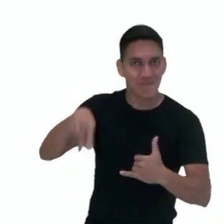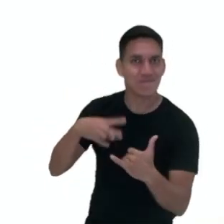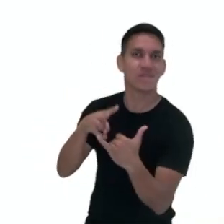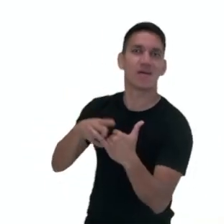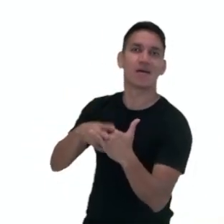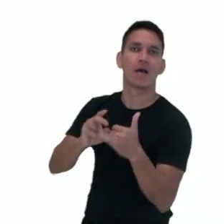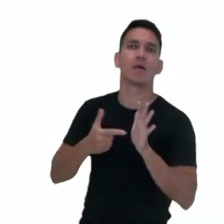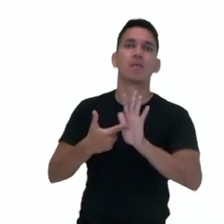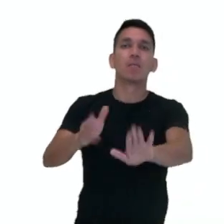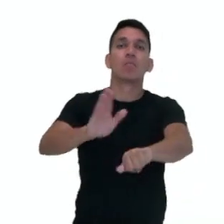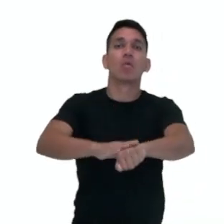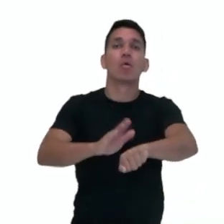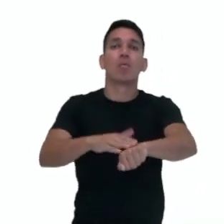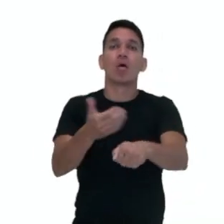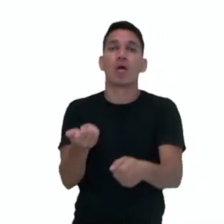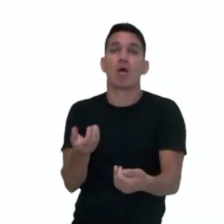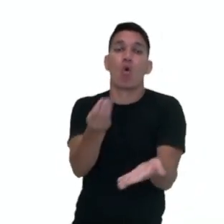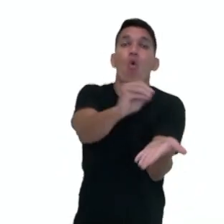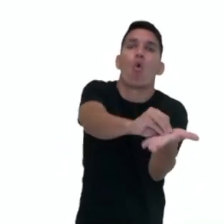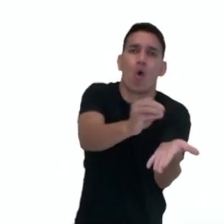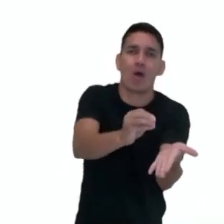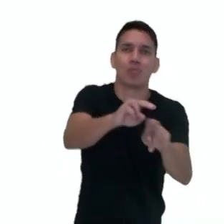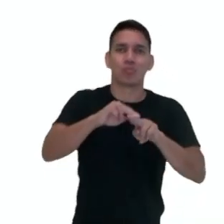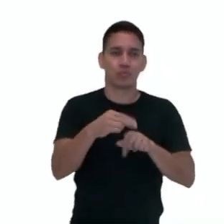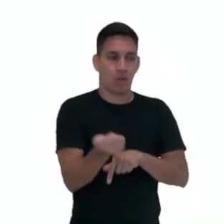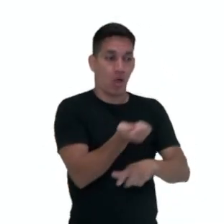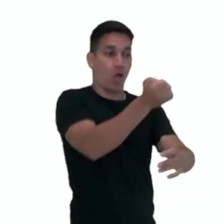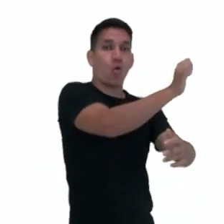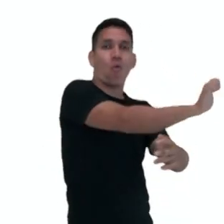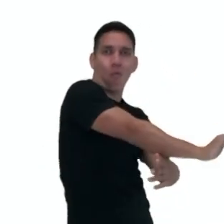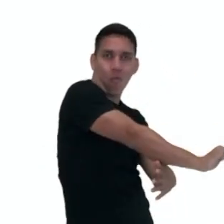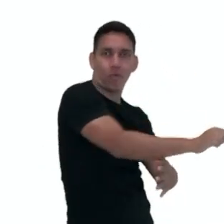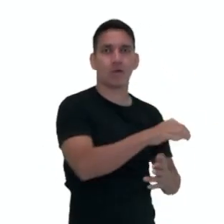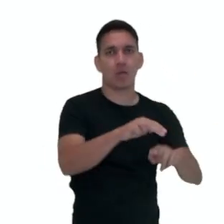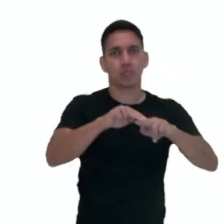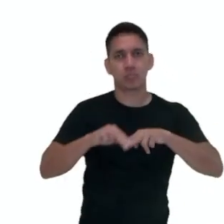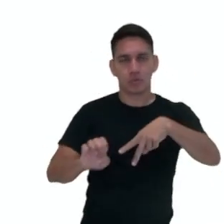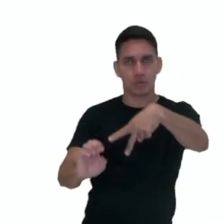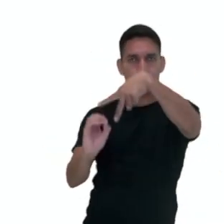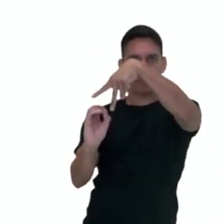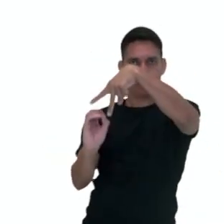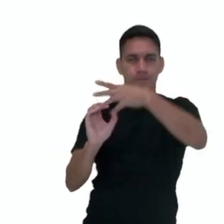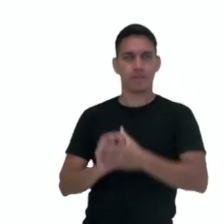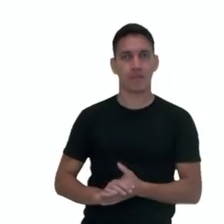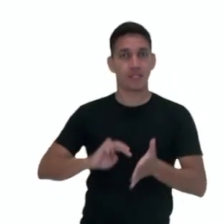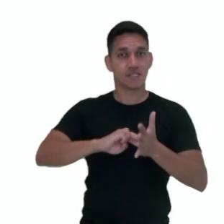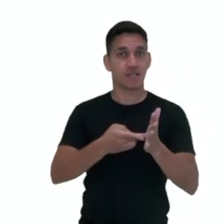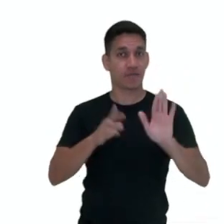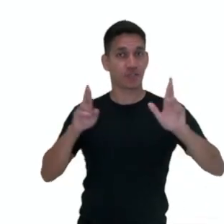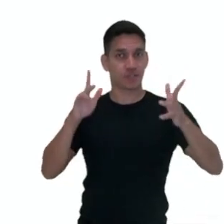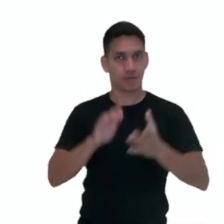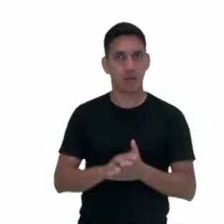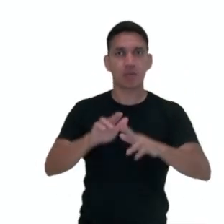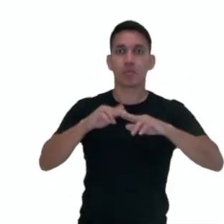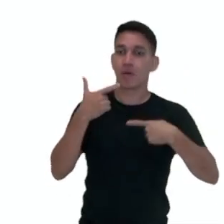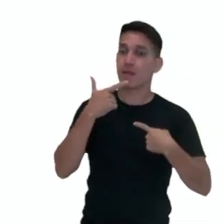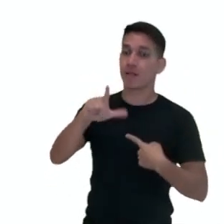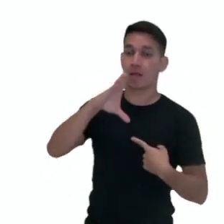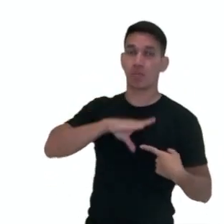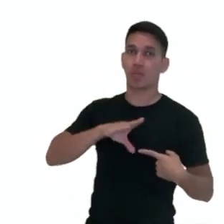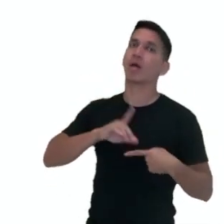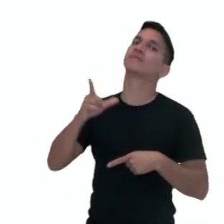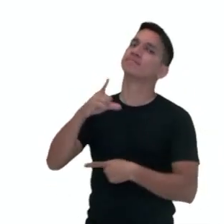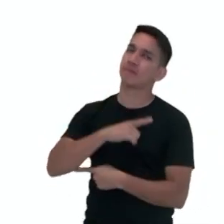indicando colocar. Portanto, com um acento circunflexo, né? Então, muda o sentido. Então, vejam, na língua portuguesa há esse acento